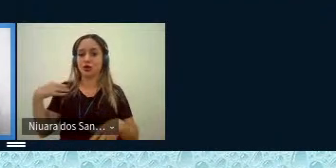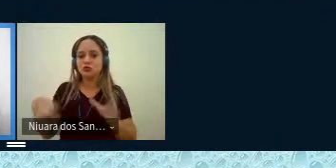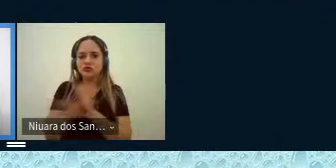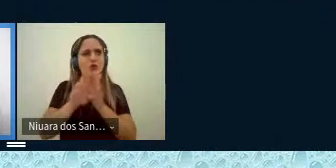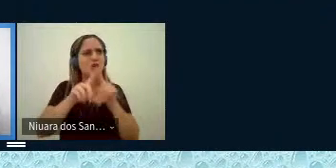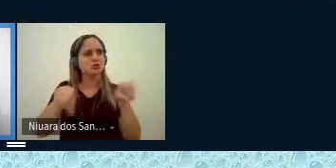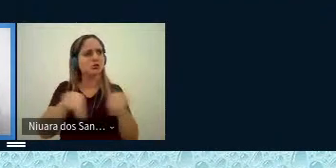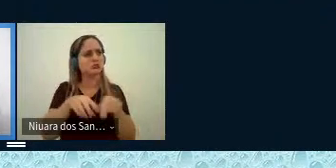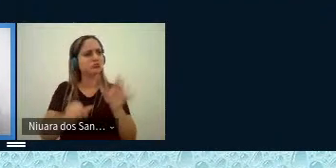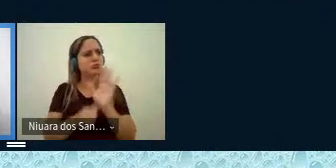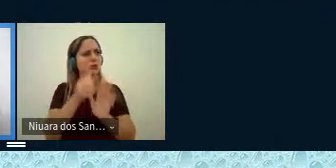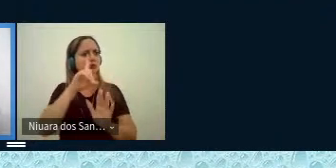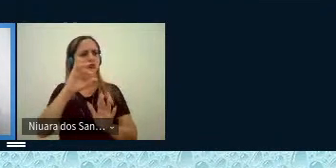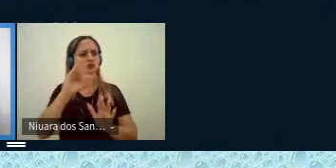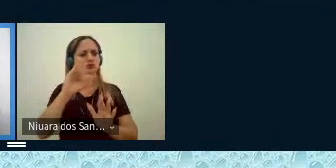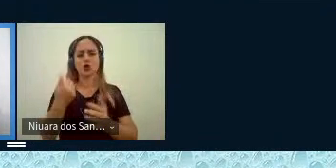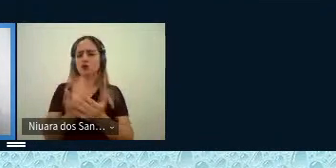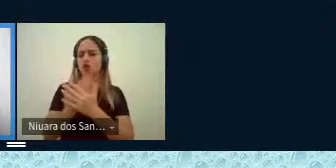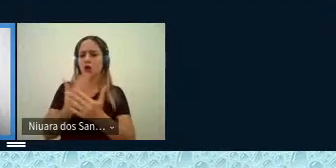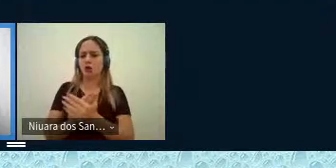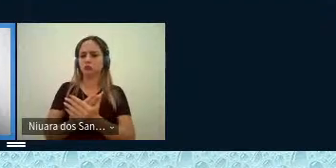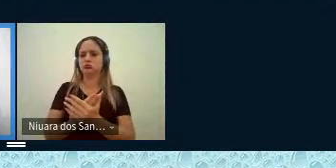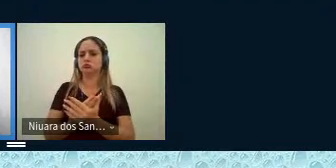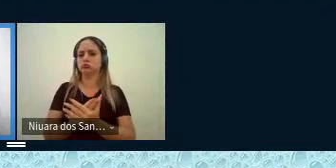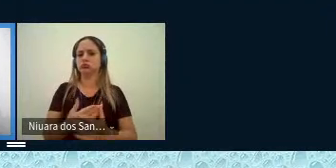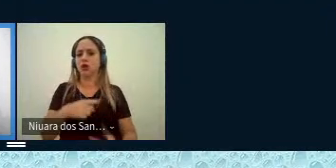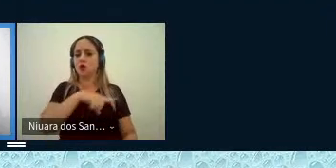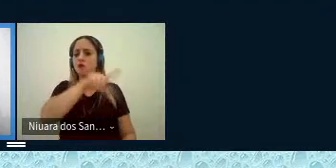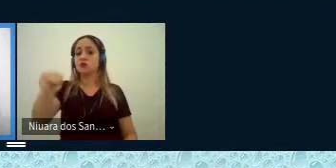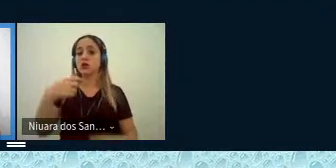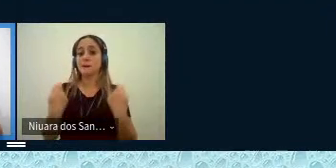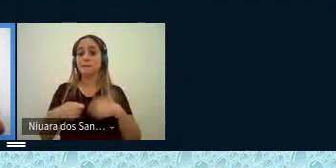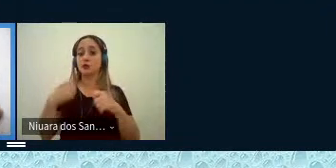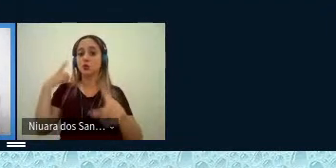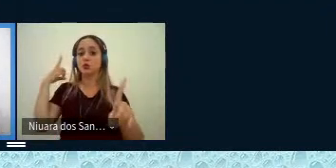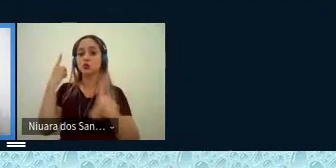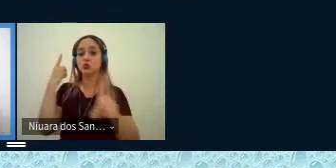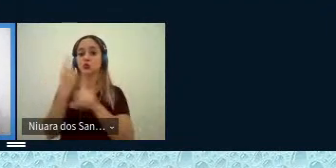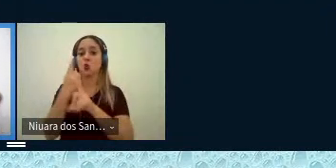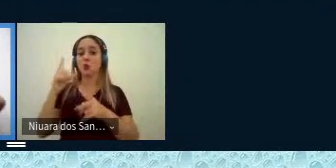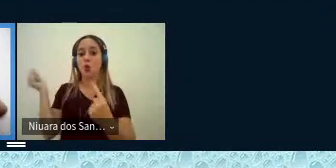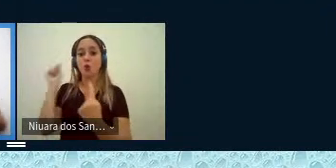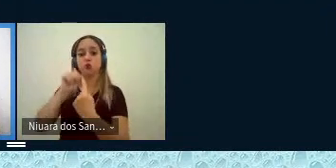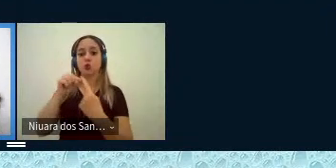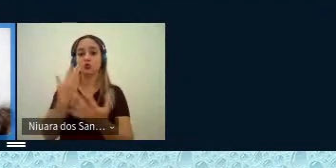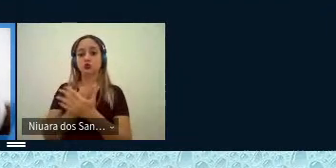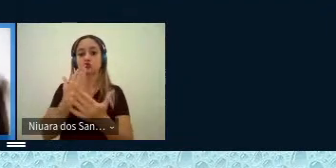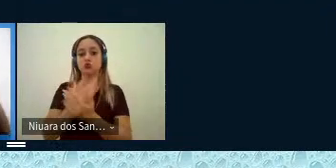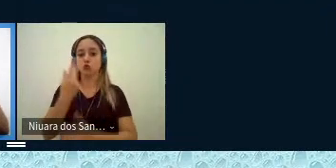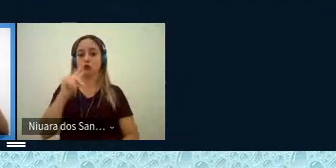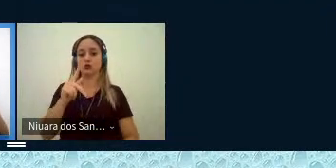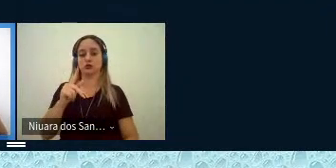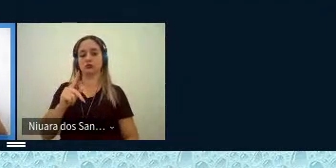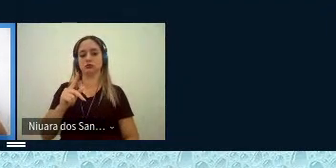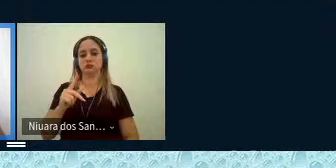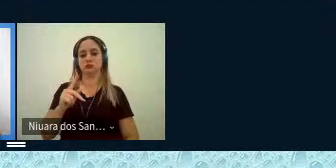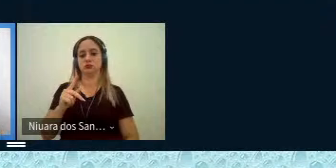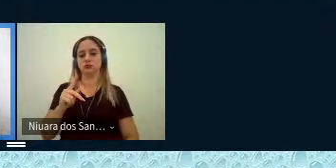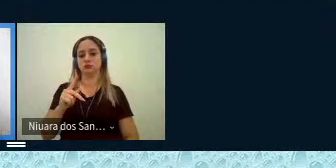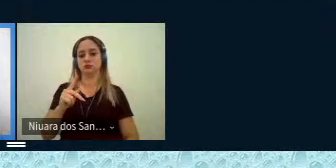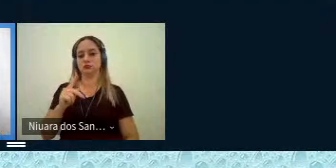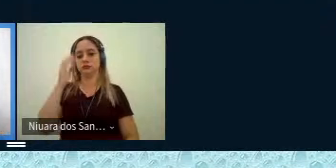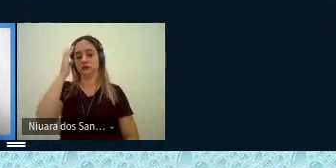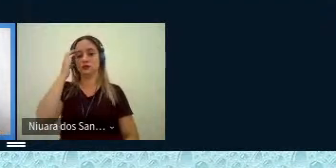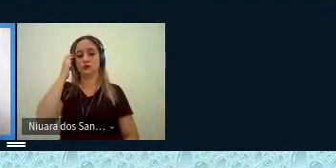primeiro dia de aula e ele disse assim mesmo, vocês precisam descobrir um objeto de estudo de vocês que